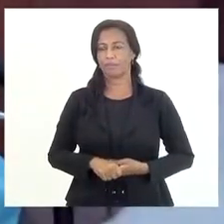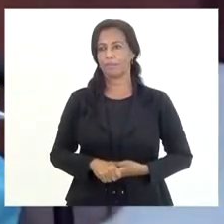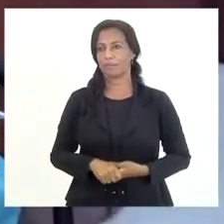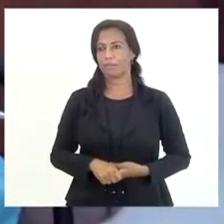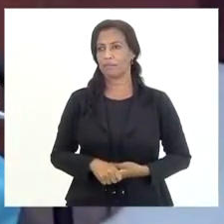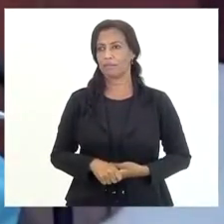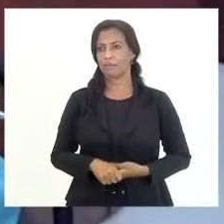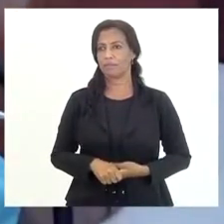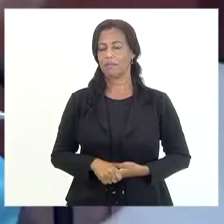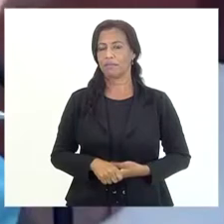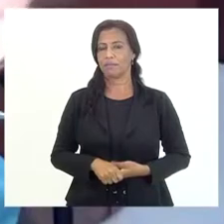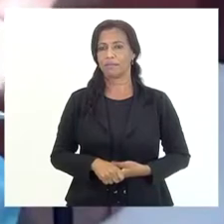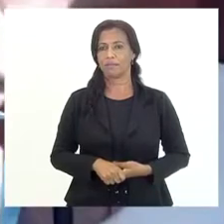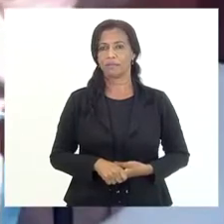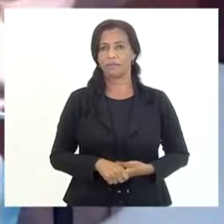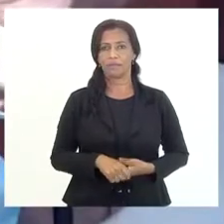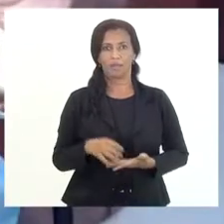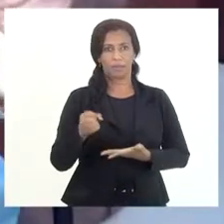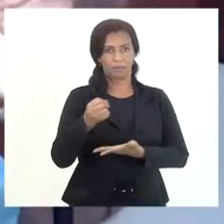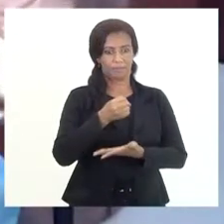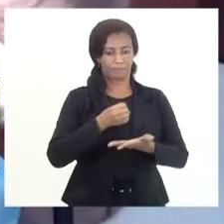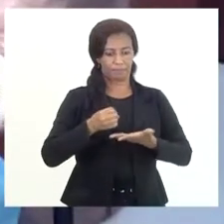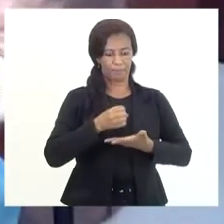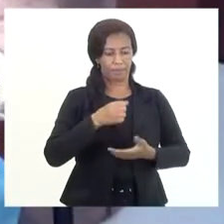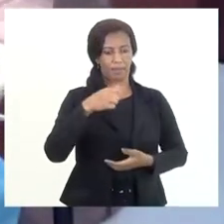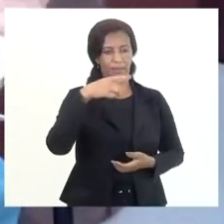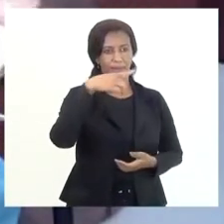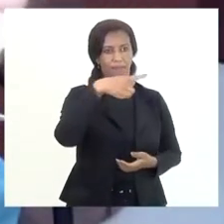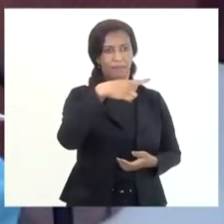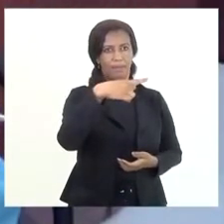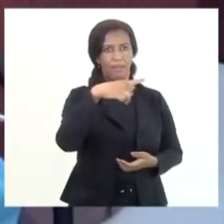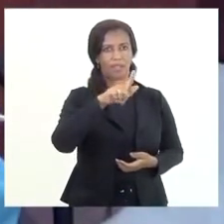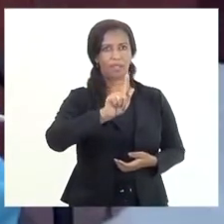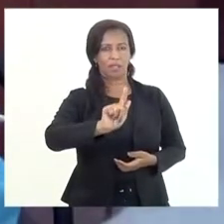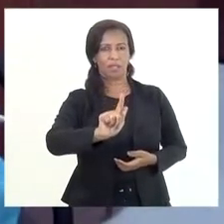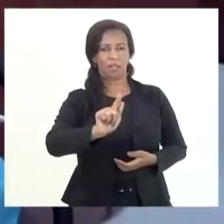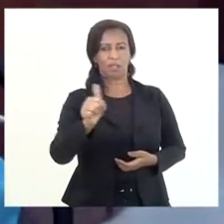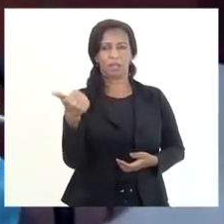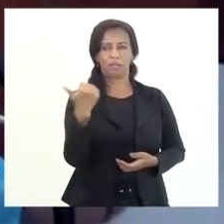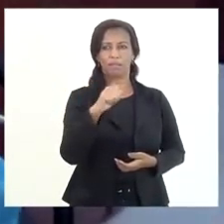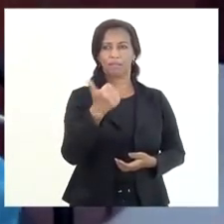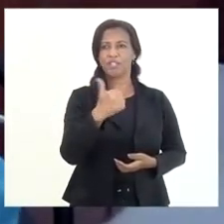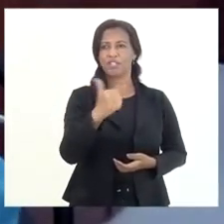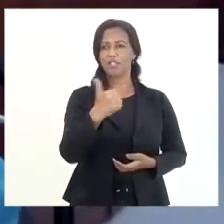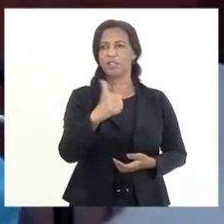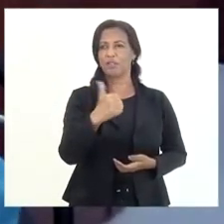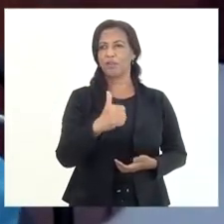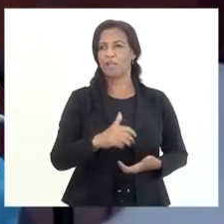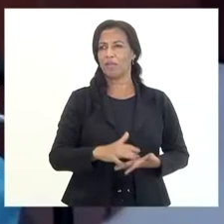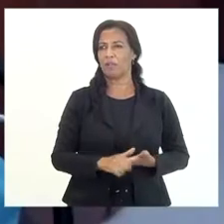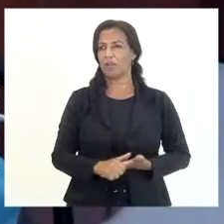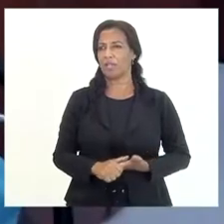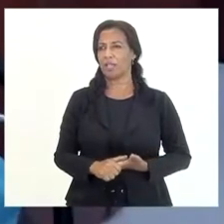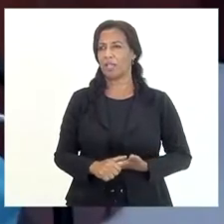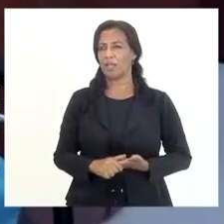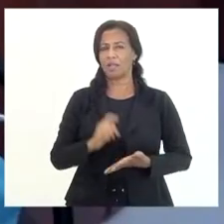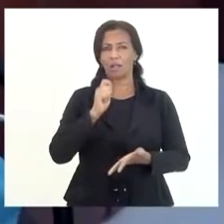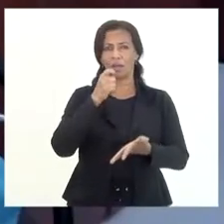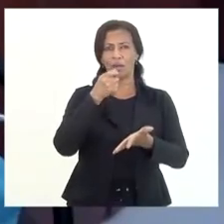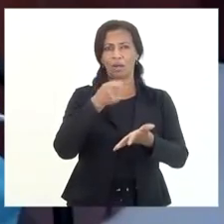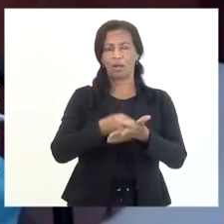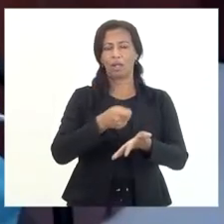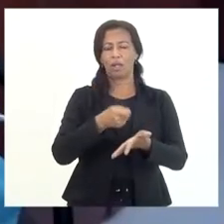Basicamente, a PG-11, ela toma conta da cobrança